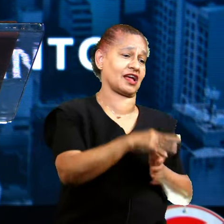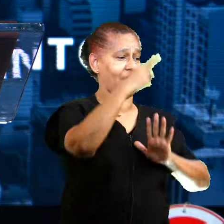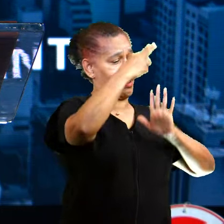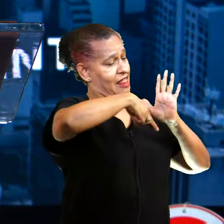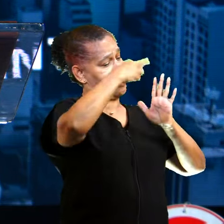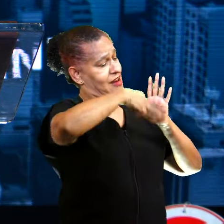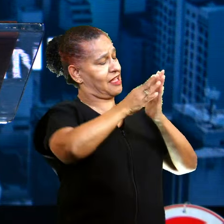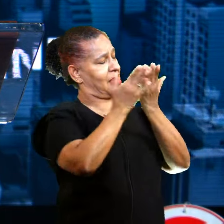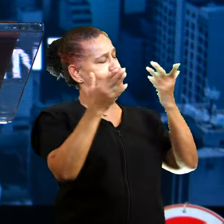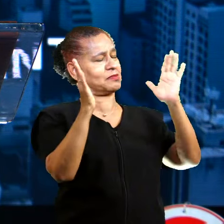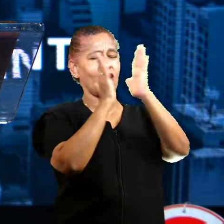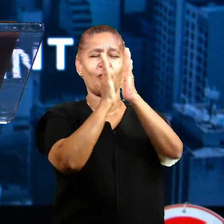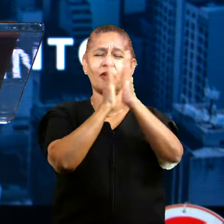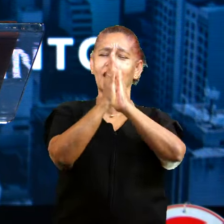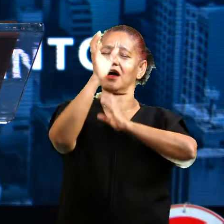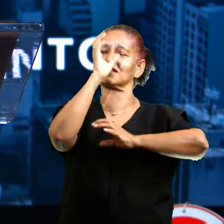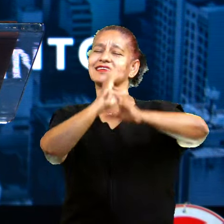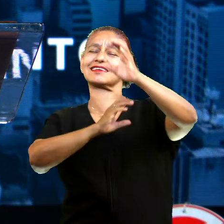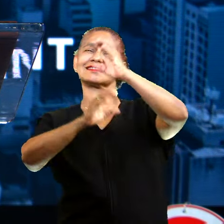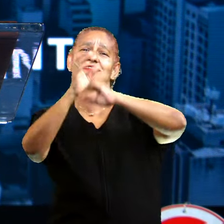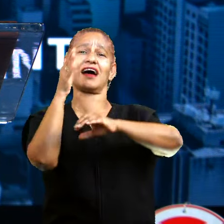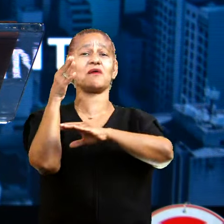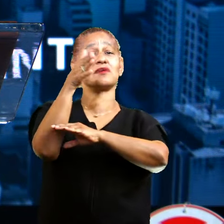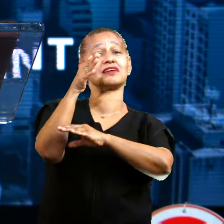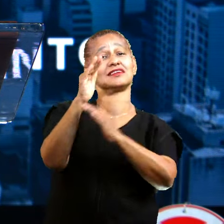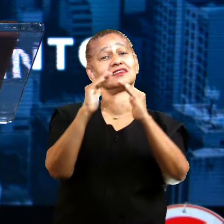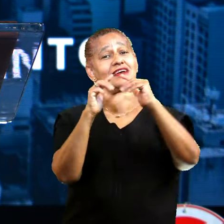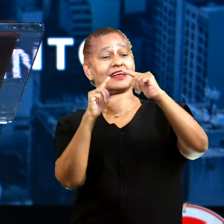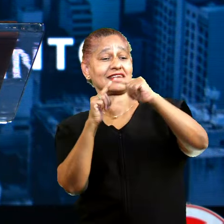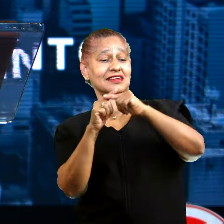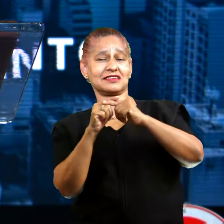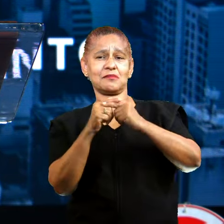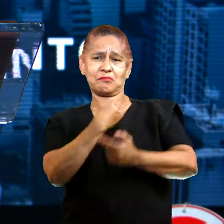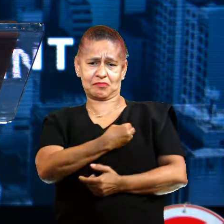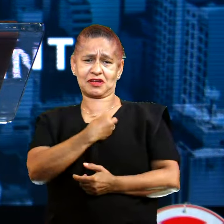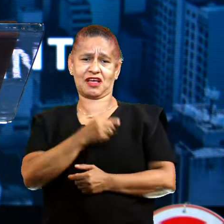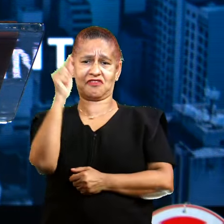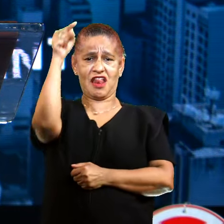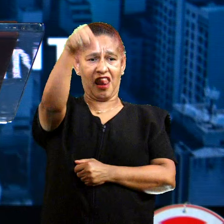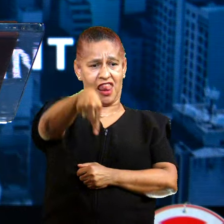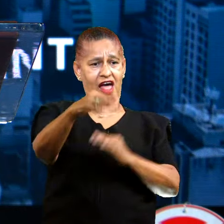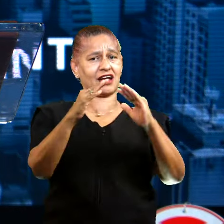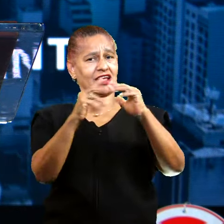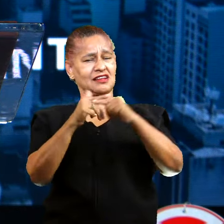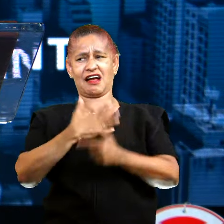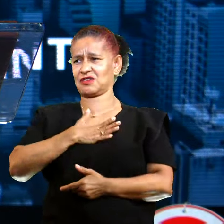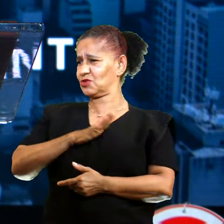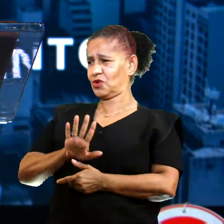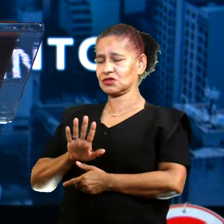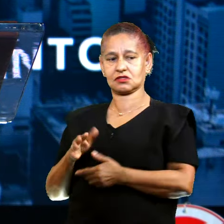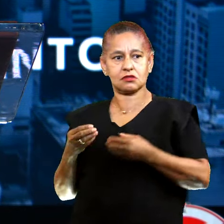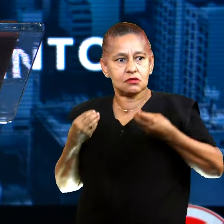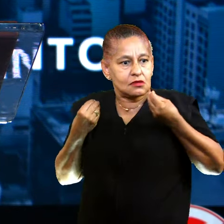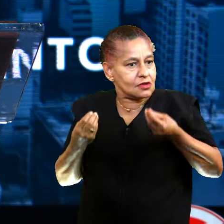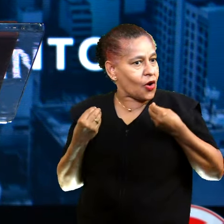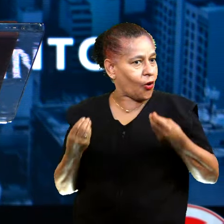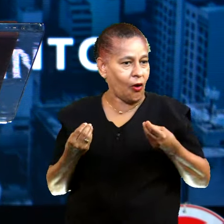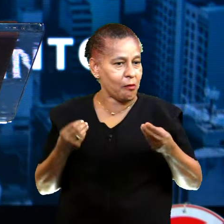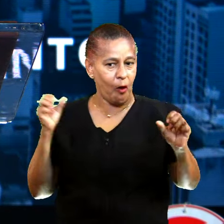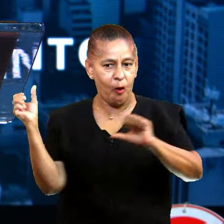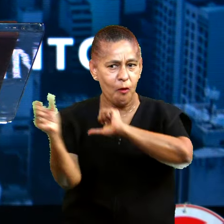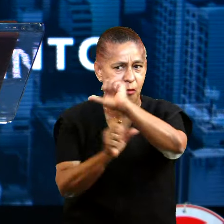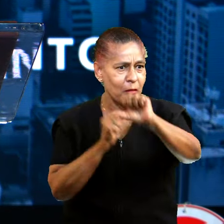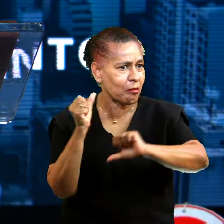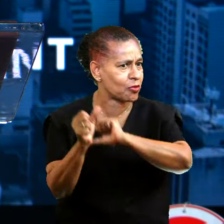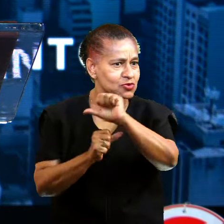ler a Bíblia, de orar, de cantar, de estar na igreja. Parece que quer morar lá. Não estou gostando dele assim. Me ajuda, Thaís, amor